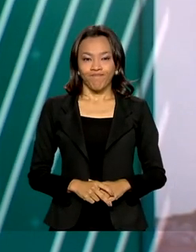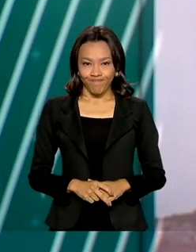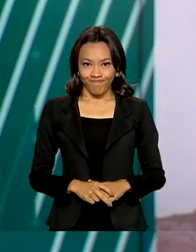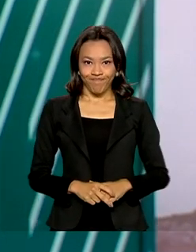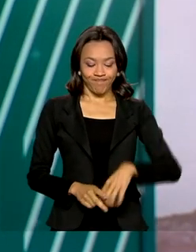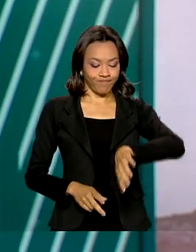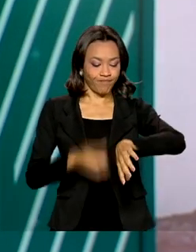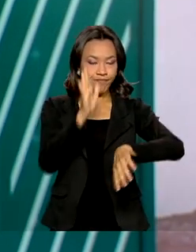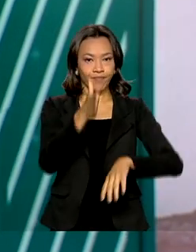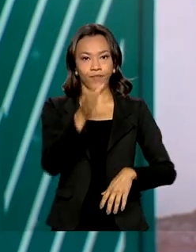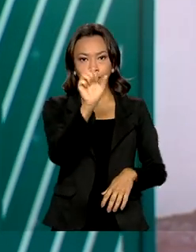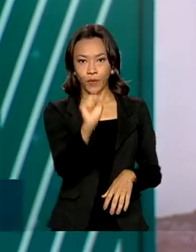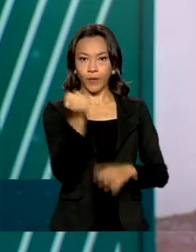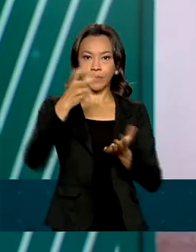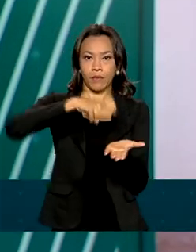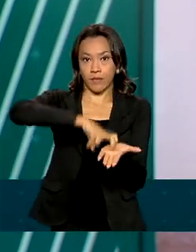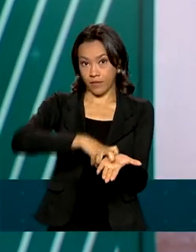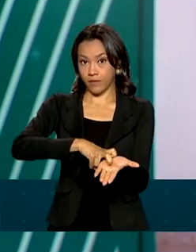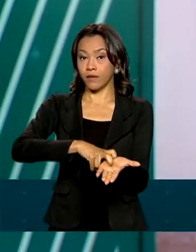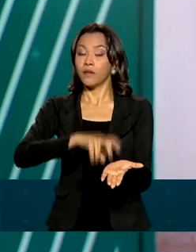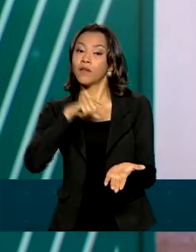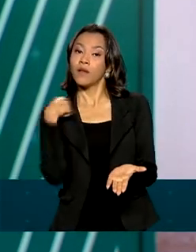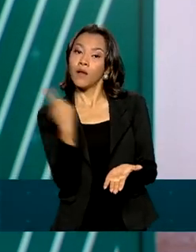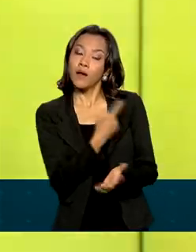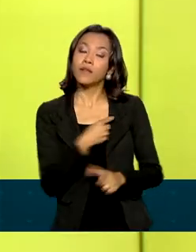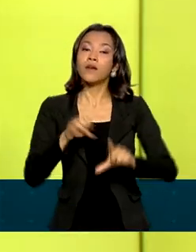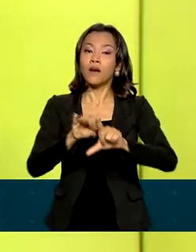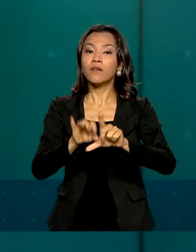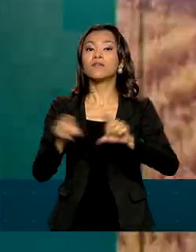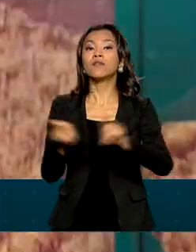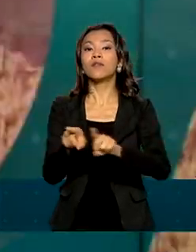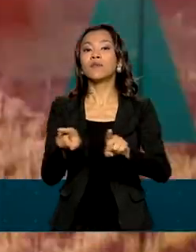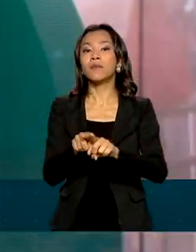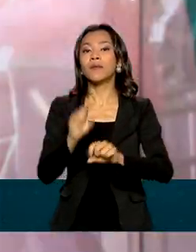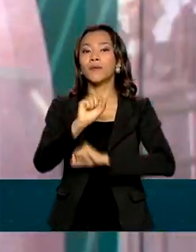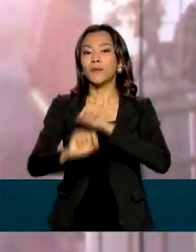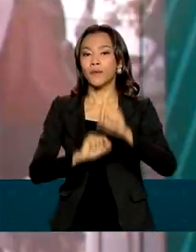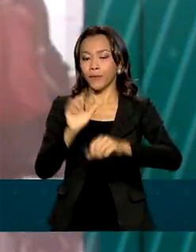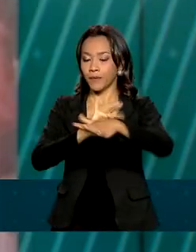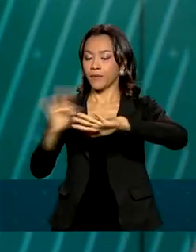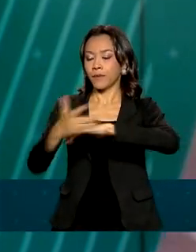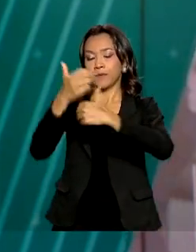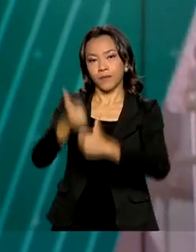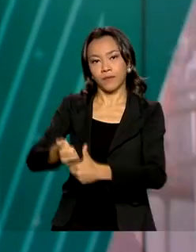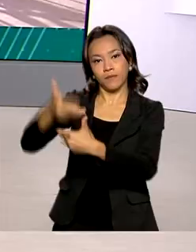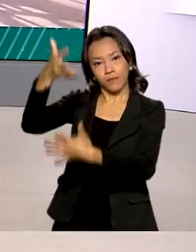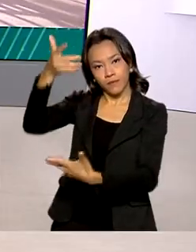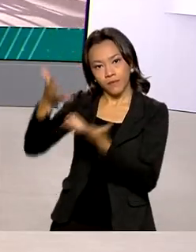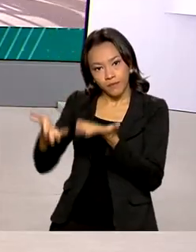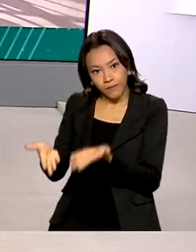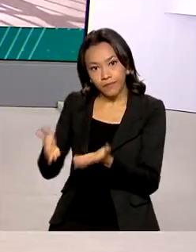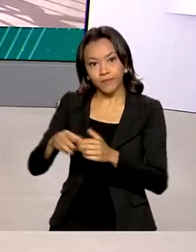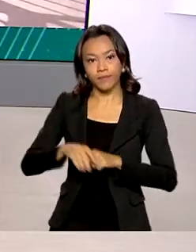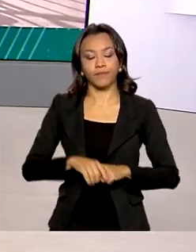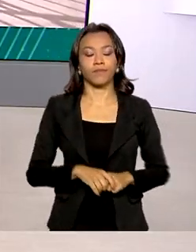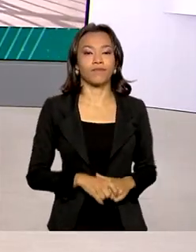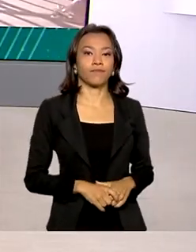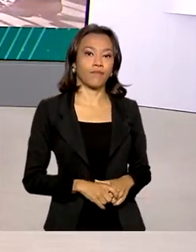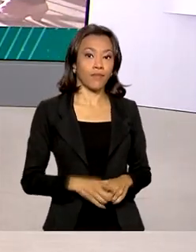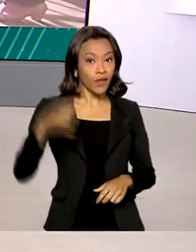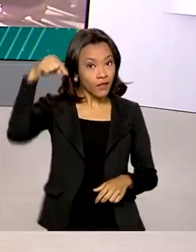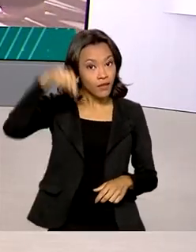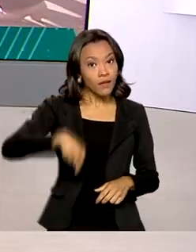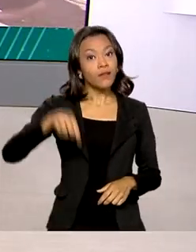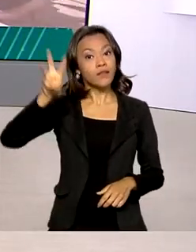São 8 horas da manhã. Estamos ao vivo também pelas nossas redes sociais. Nesta